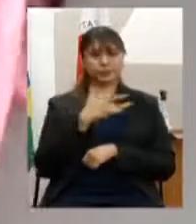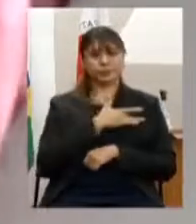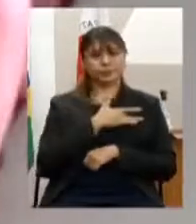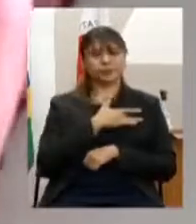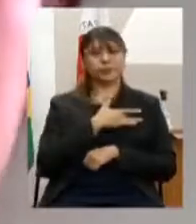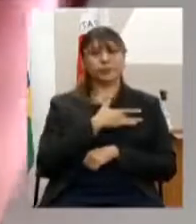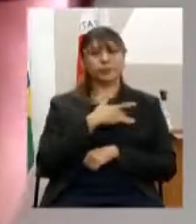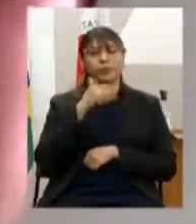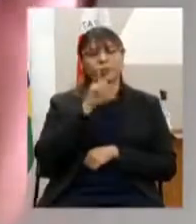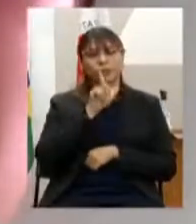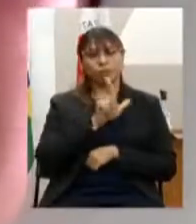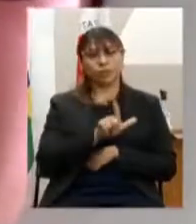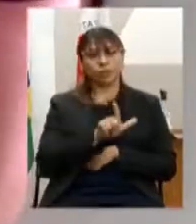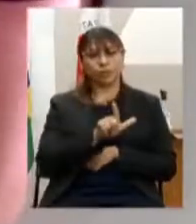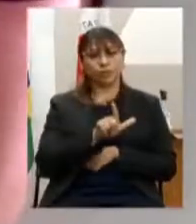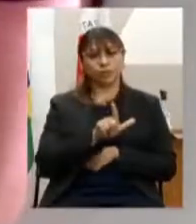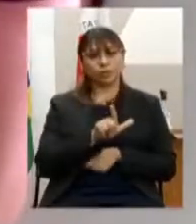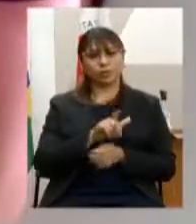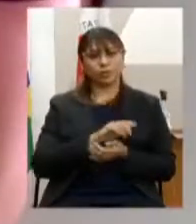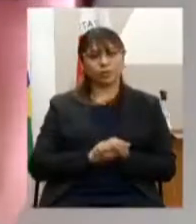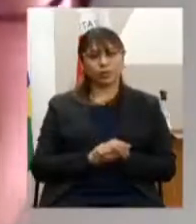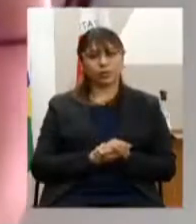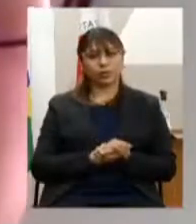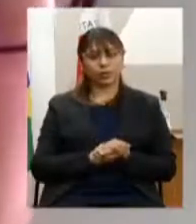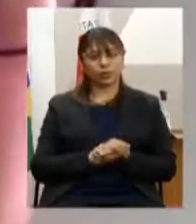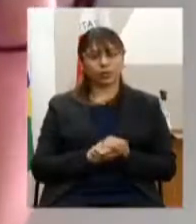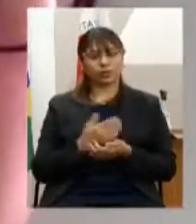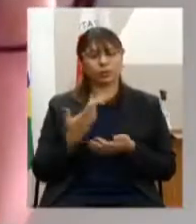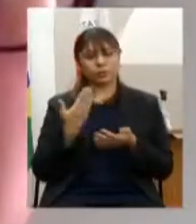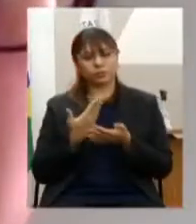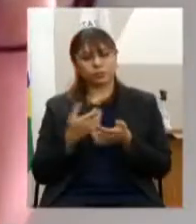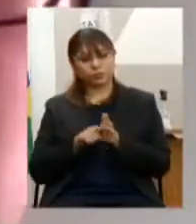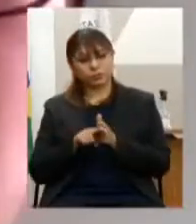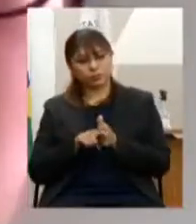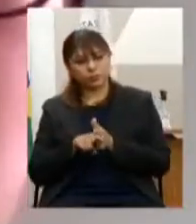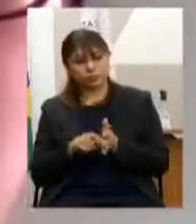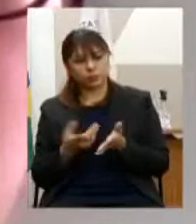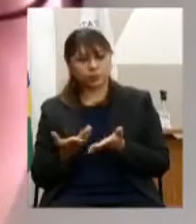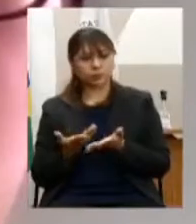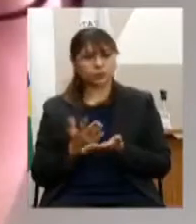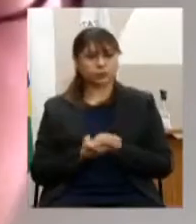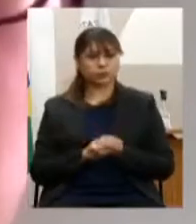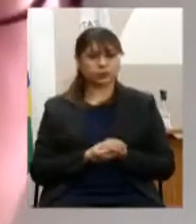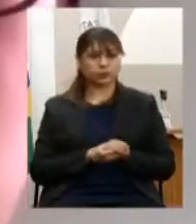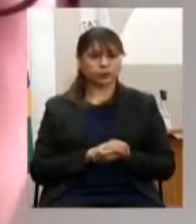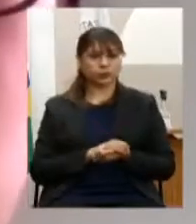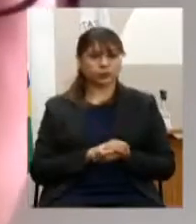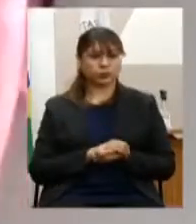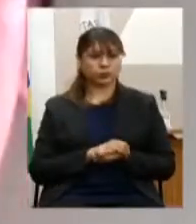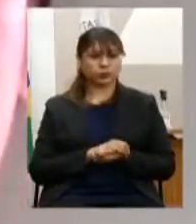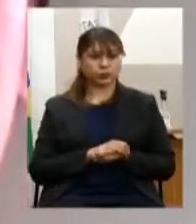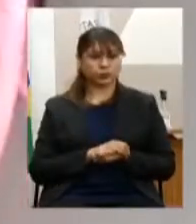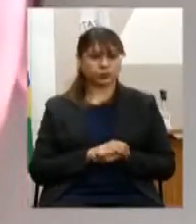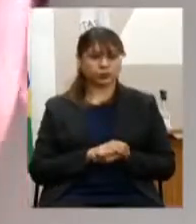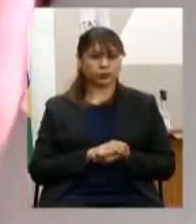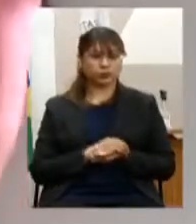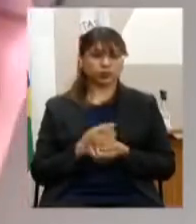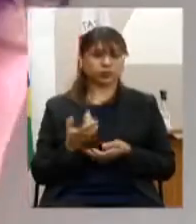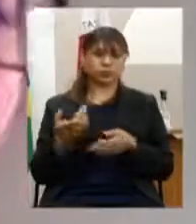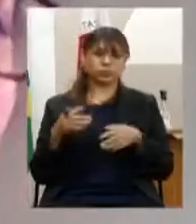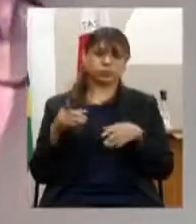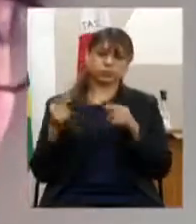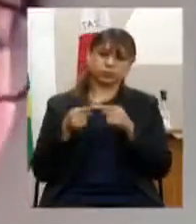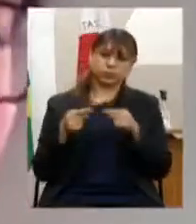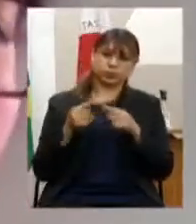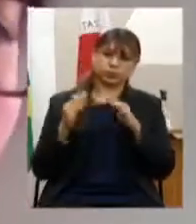para que estudem a viabilidade de inclusão dos usuários dos serviços de saúde mental nas ações de moradia